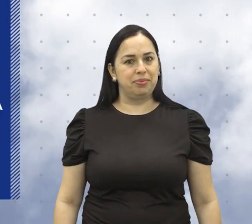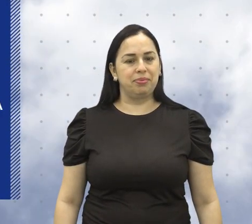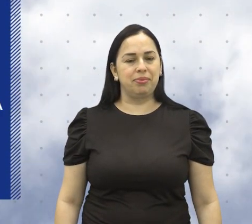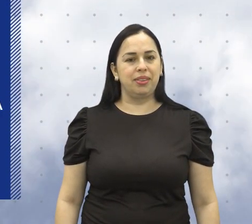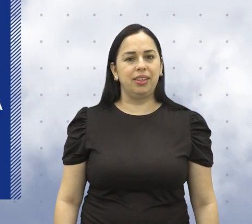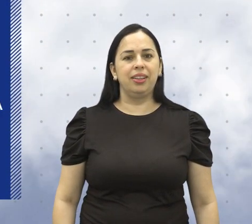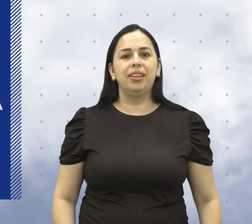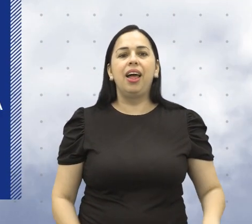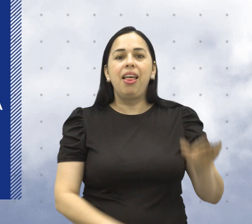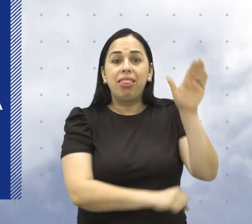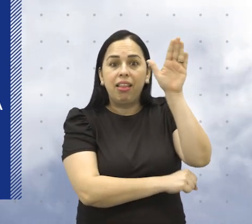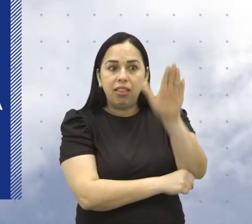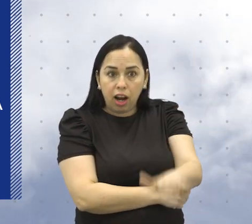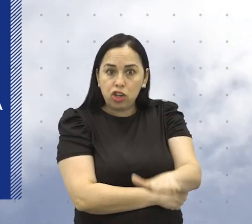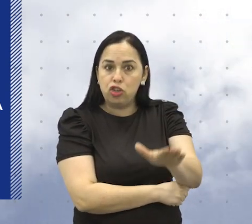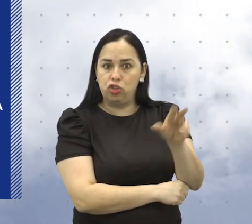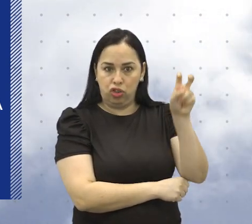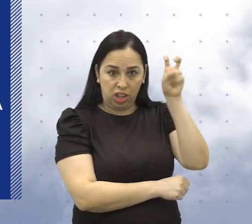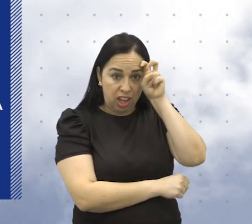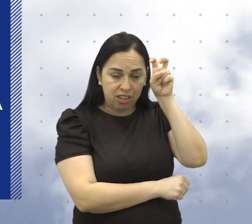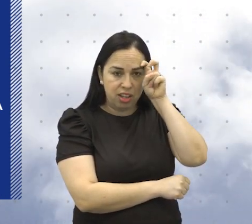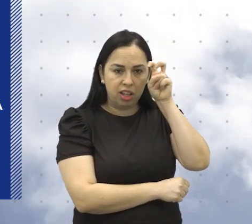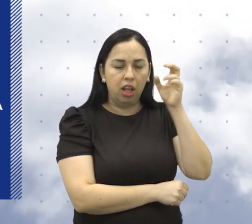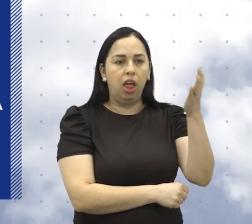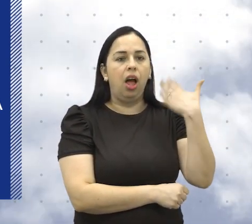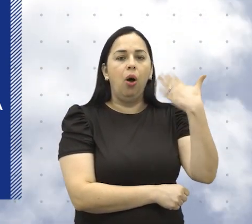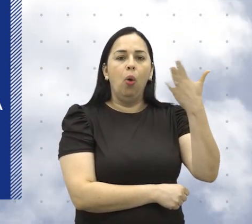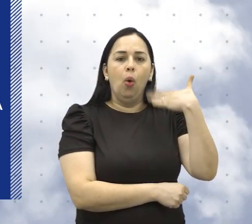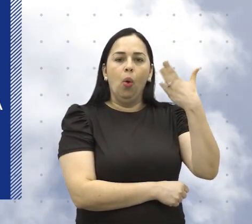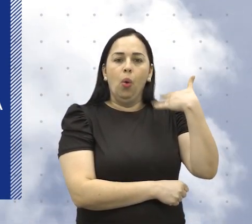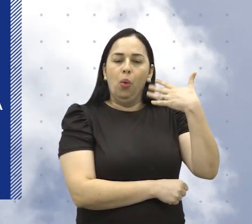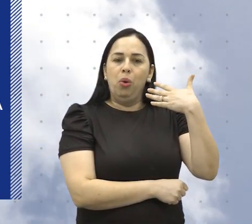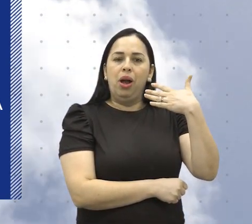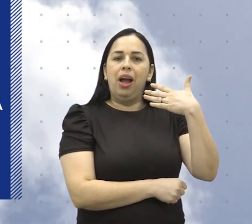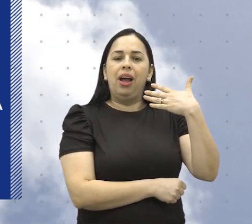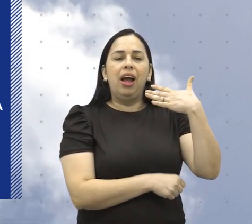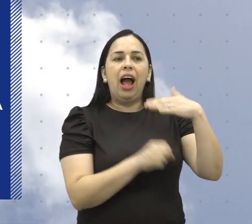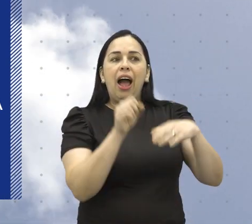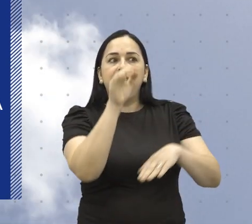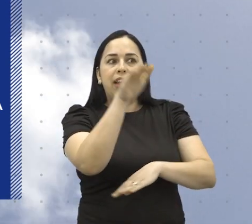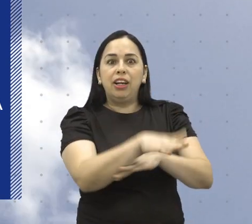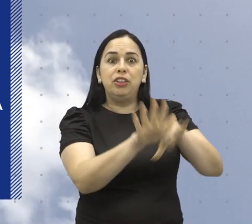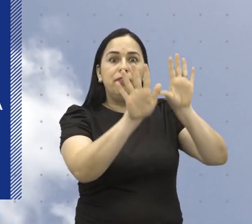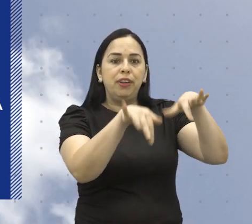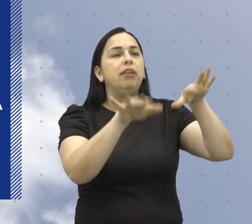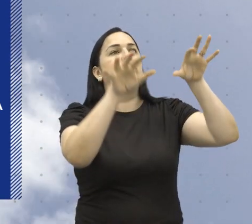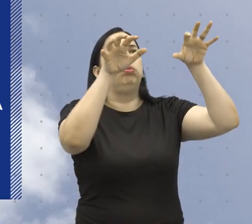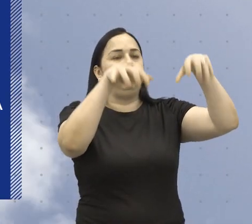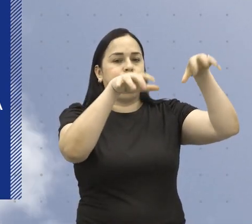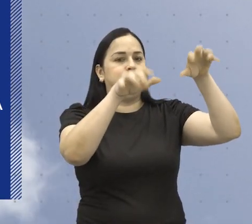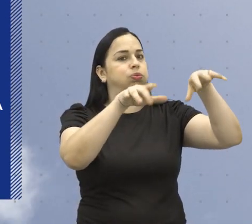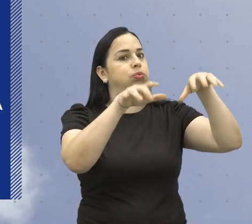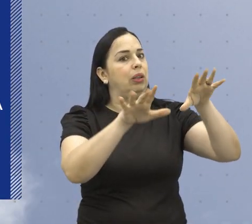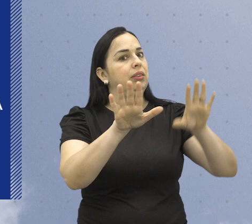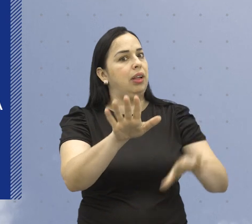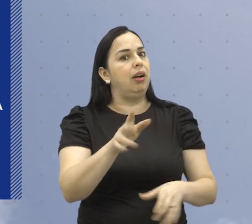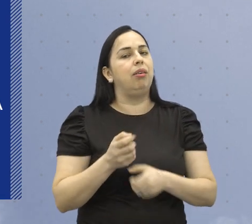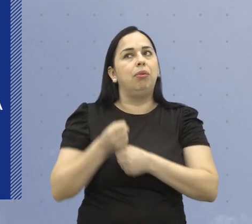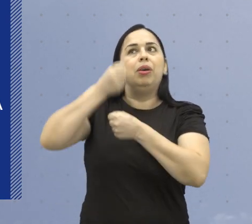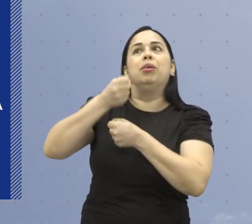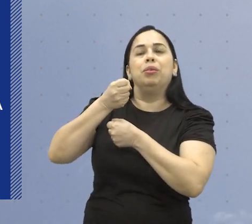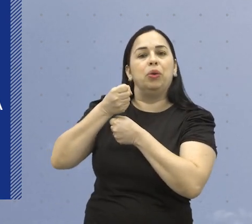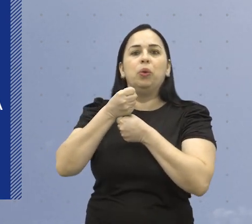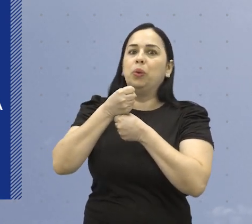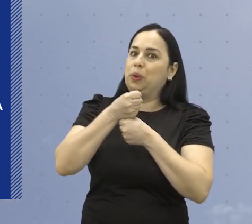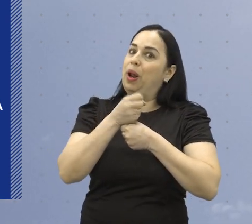Na tarde desta quinta-feira, o tempo segue quente. No final da tarde, há probabilidade de chuva, então não esqueça o